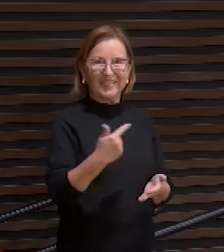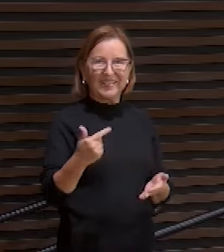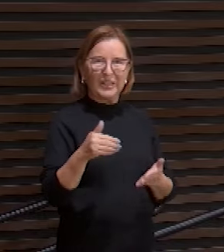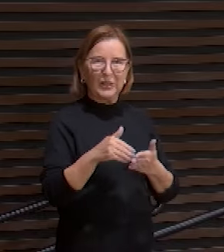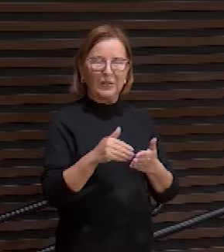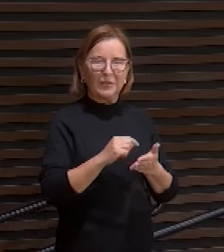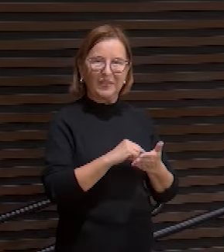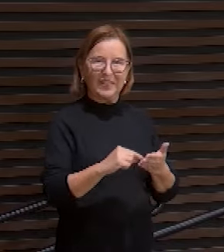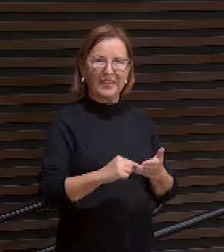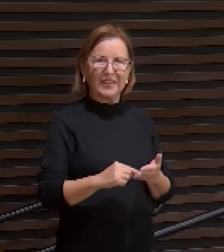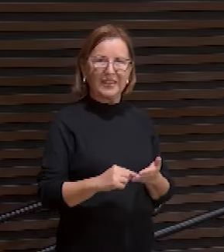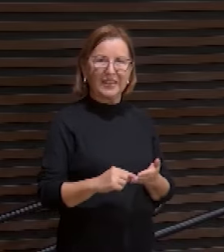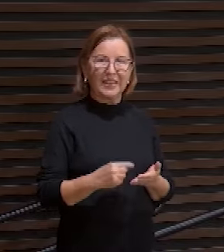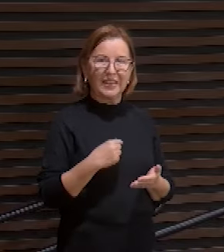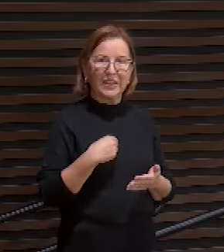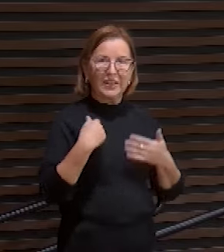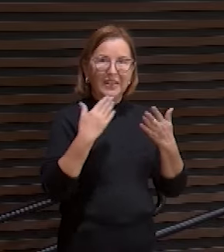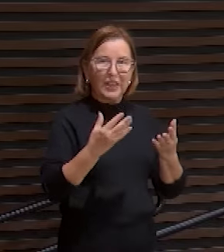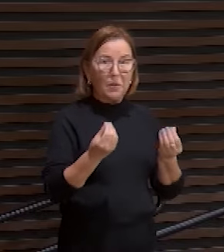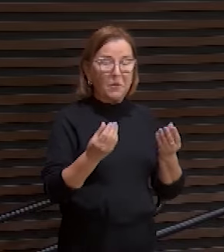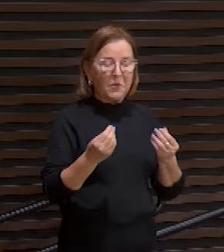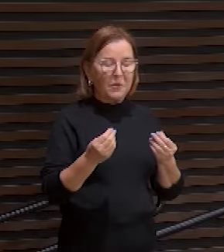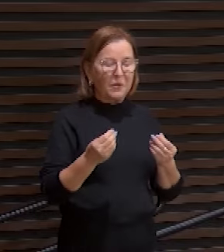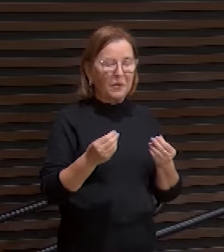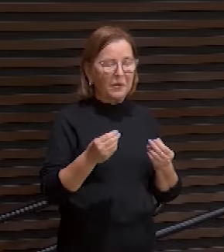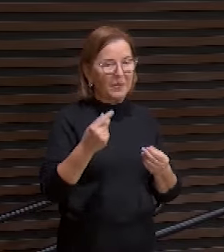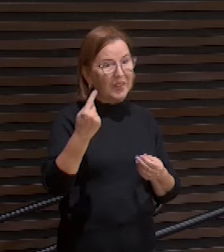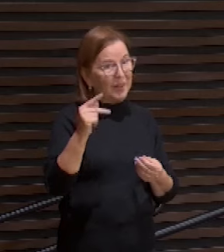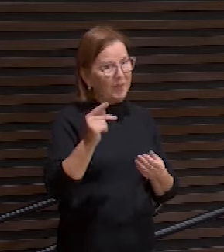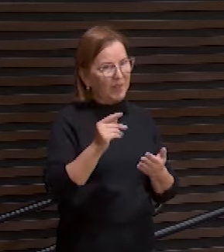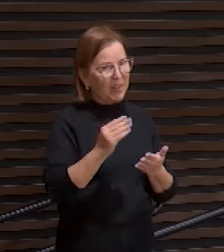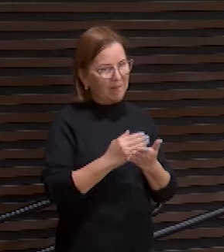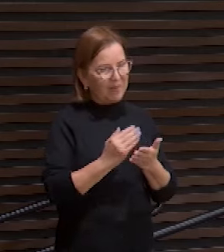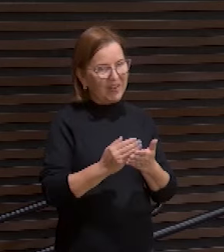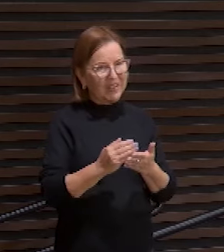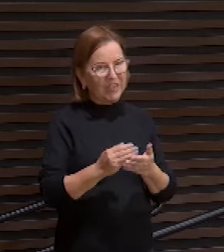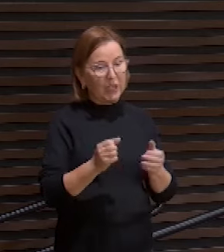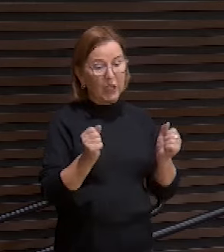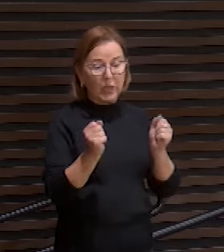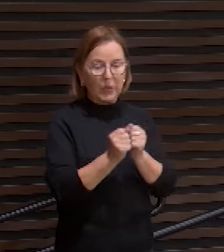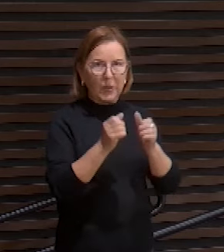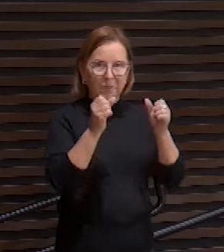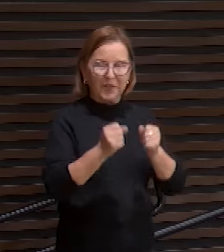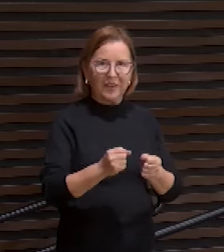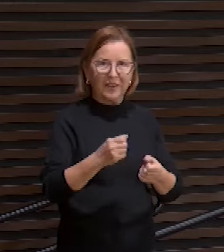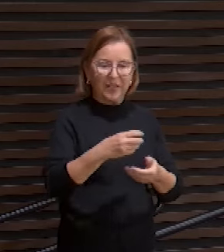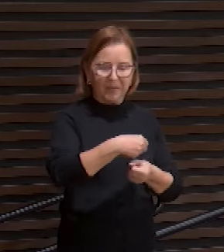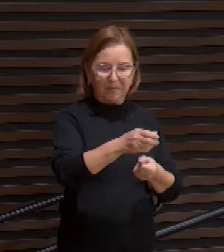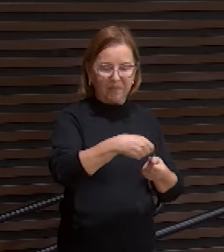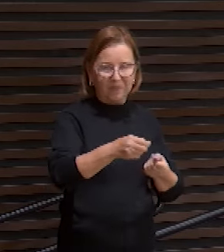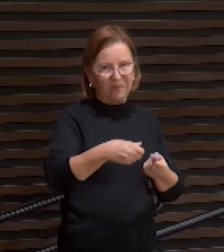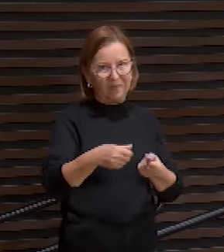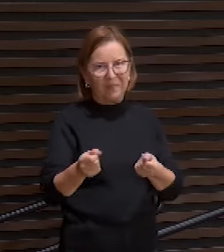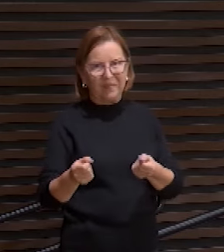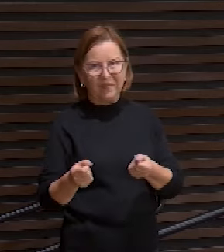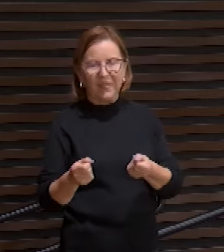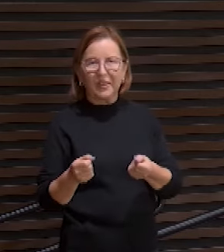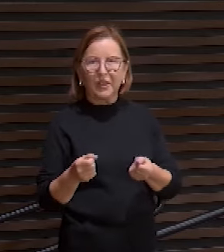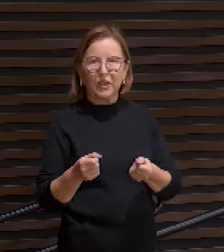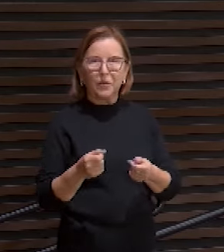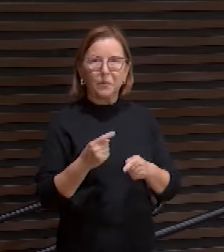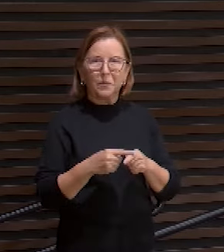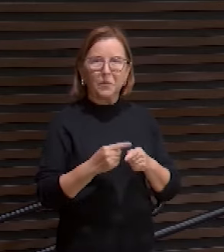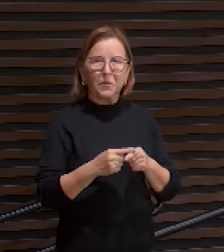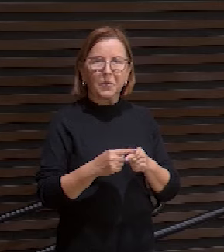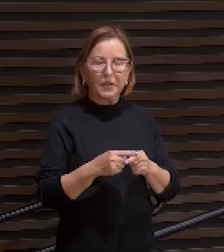eu lhe darei muitos como a sua parte e com os poderosos repartirá ele o despojo porquanto derramou